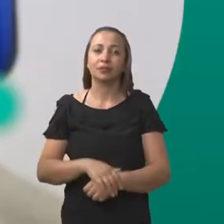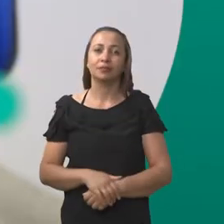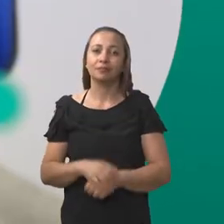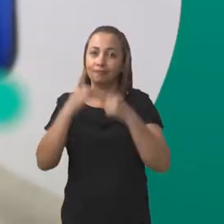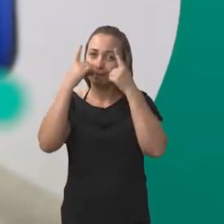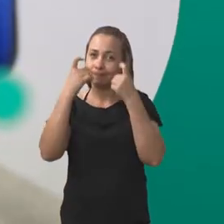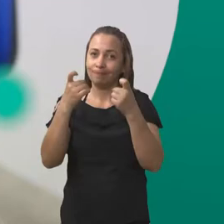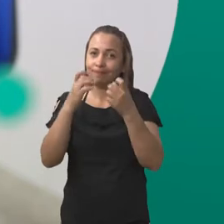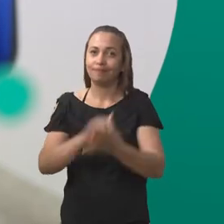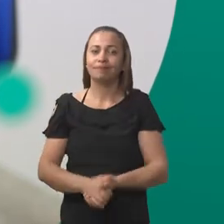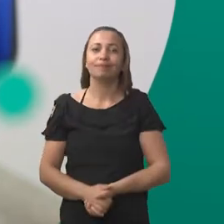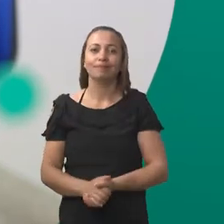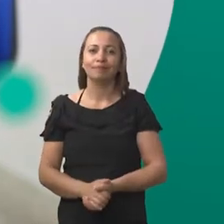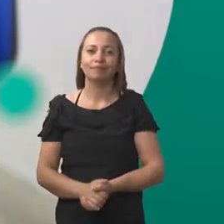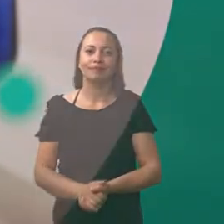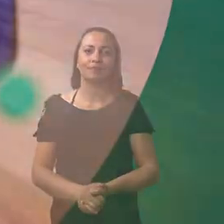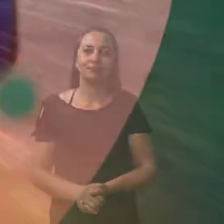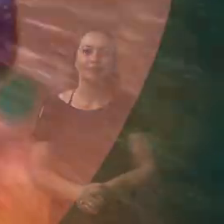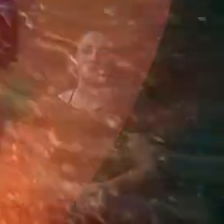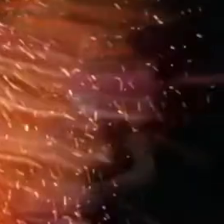mulheres vítimas de violência.